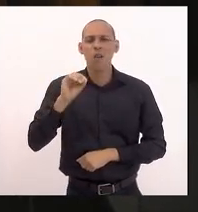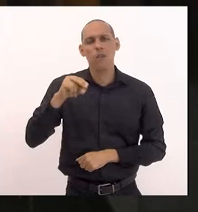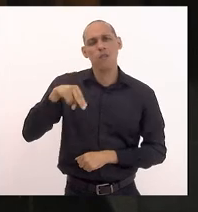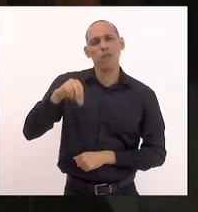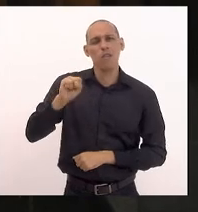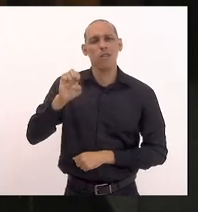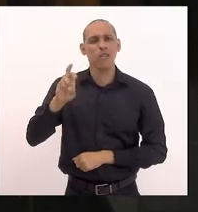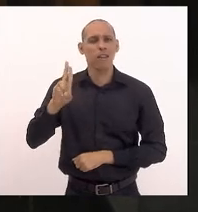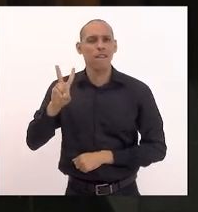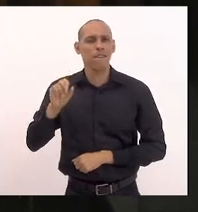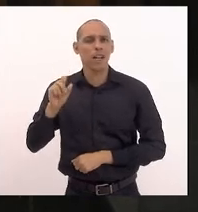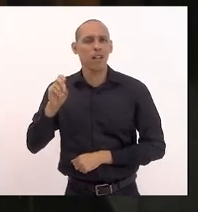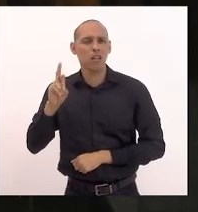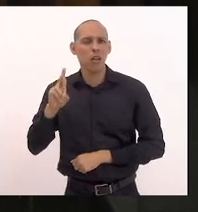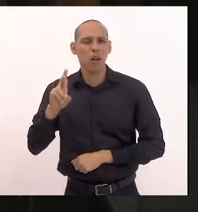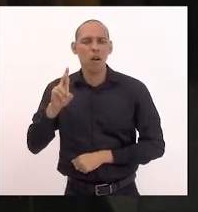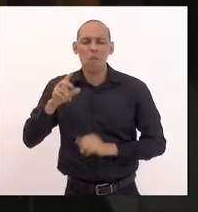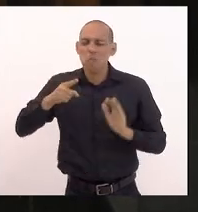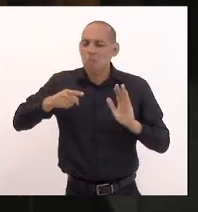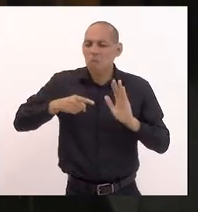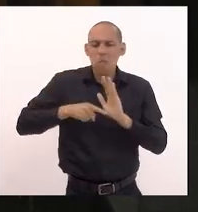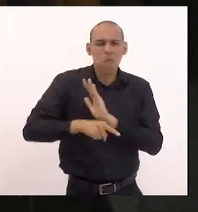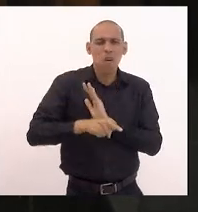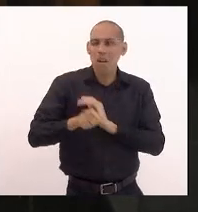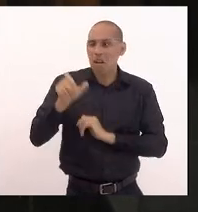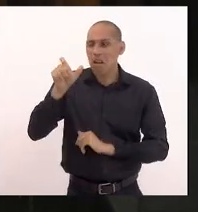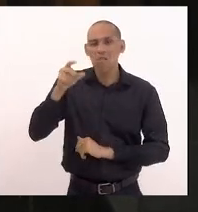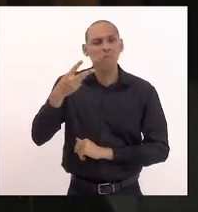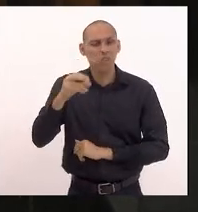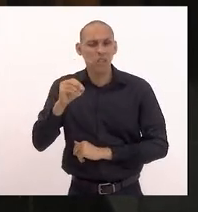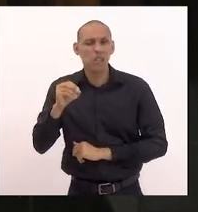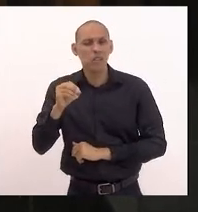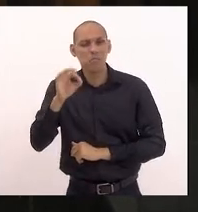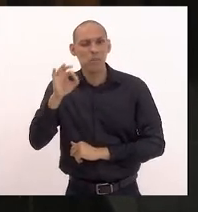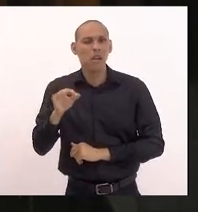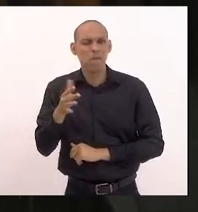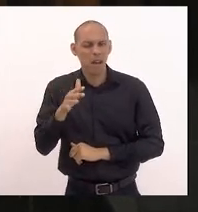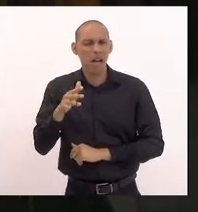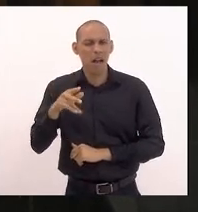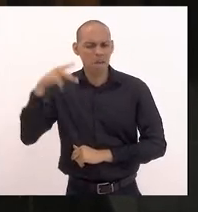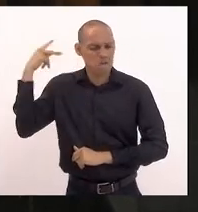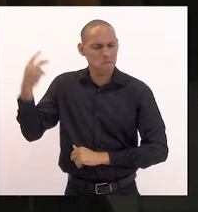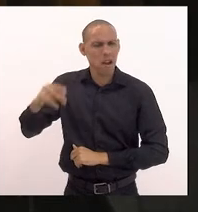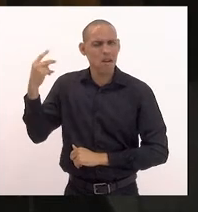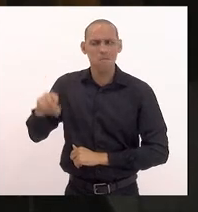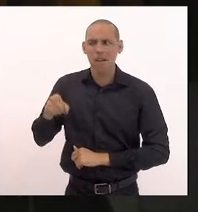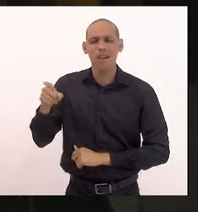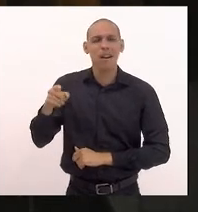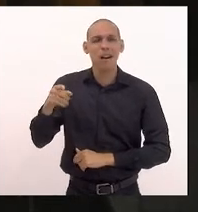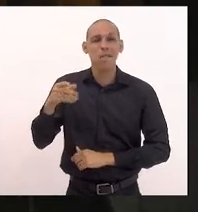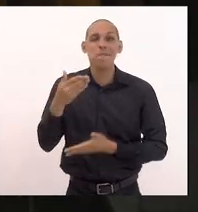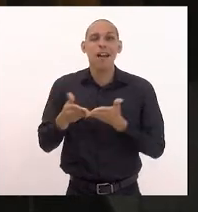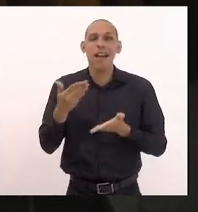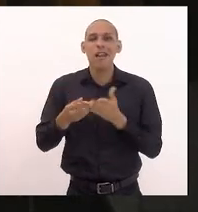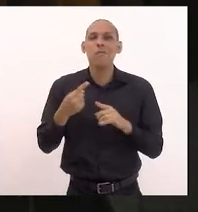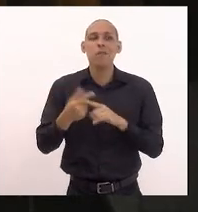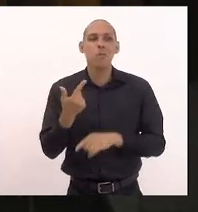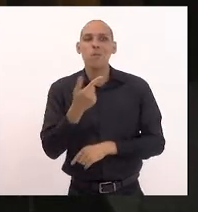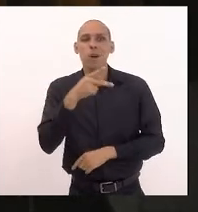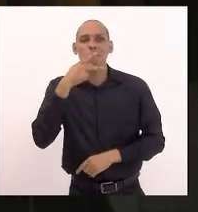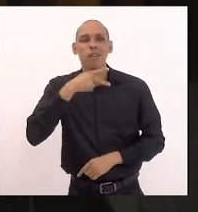de voto fez aproximadamente isso 20% tomou uma coça do partido socialista